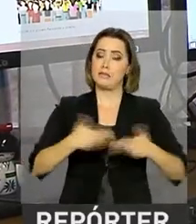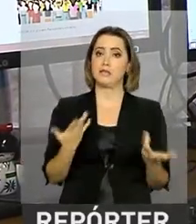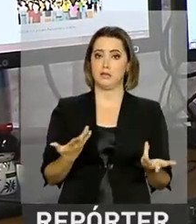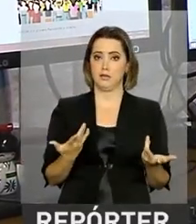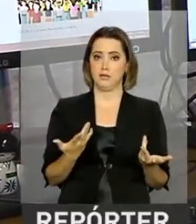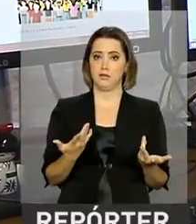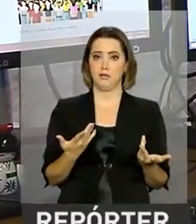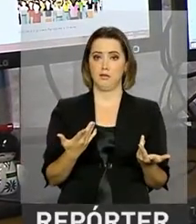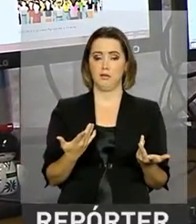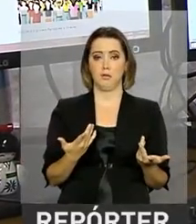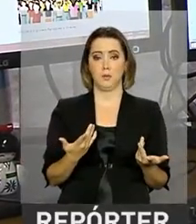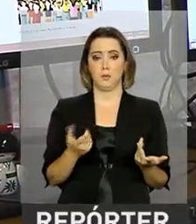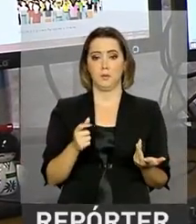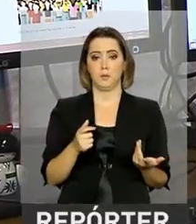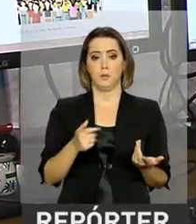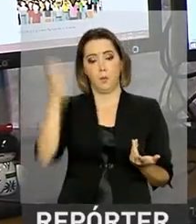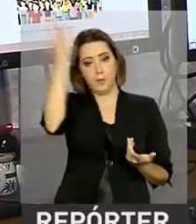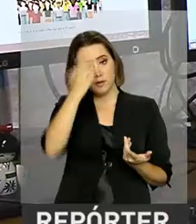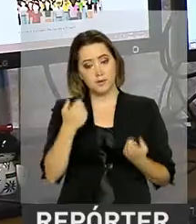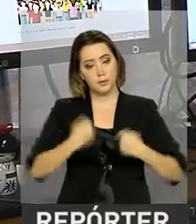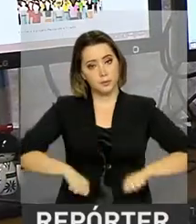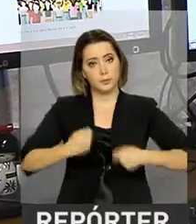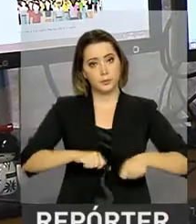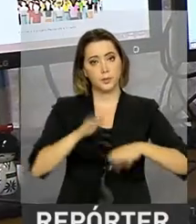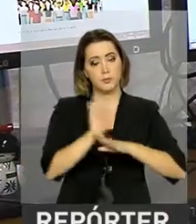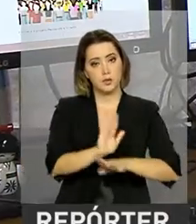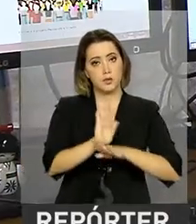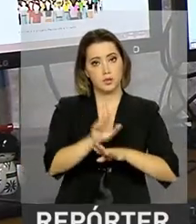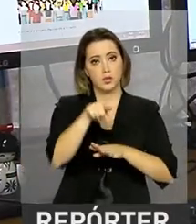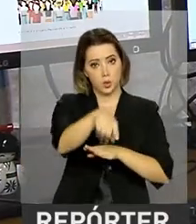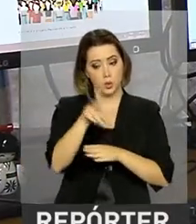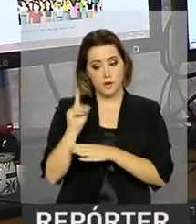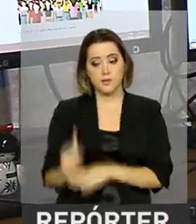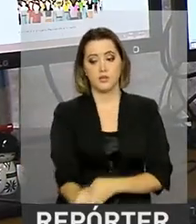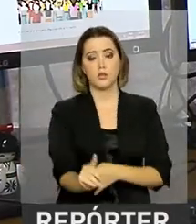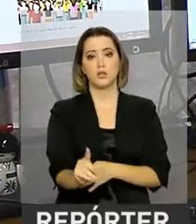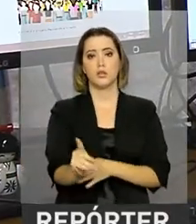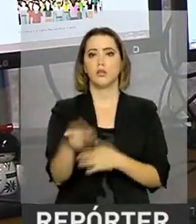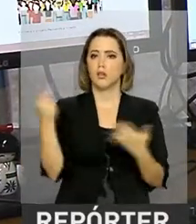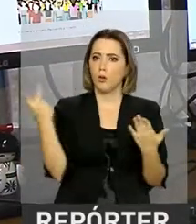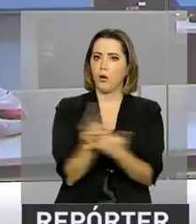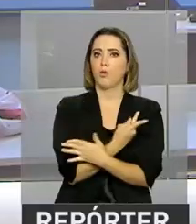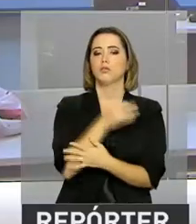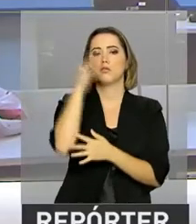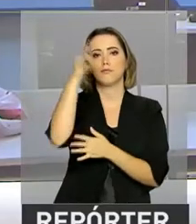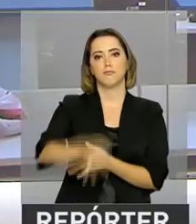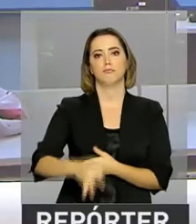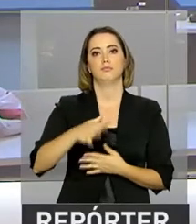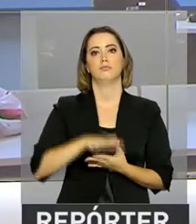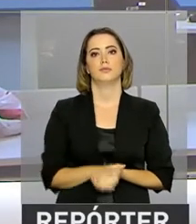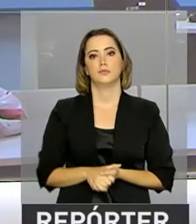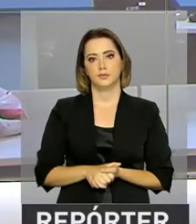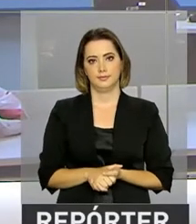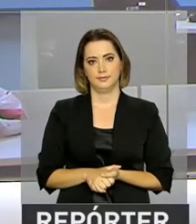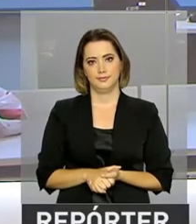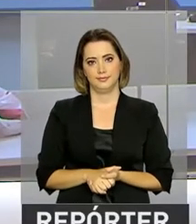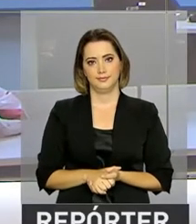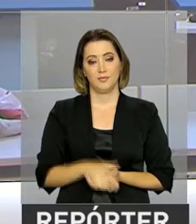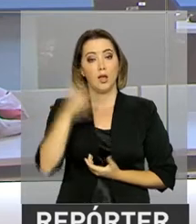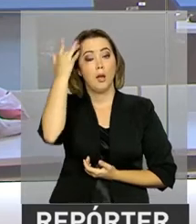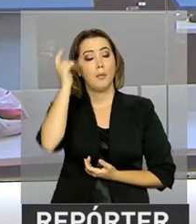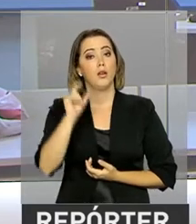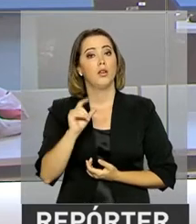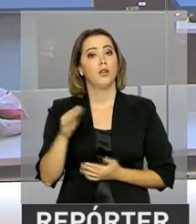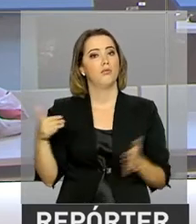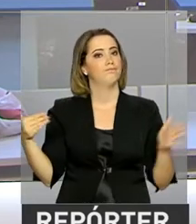brasileiro precisa atuar para que esse direito seja de fato concretizado. Amanhã é